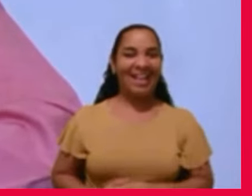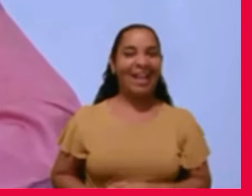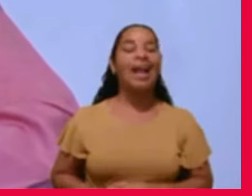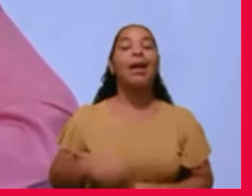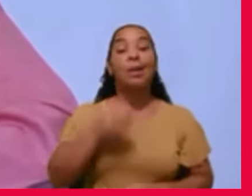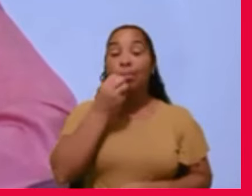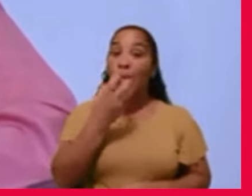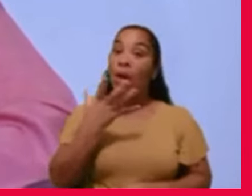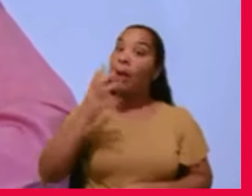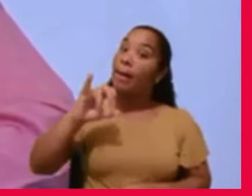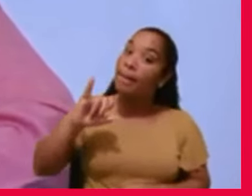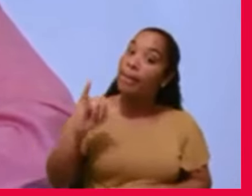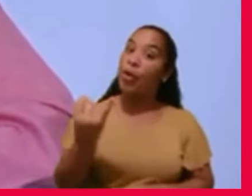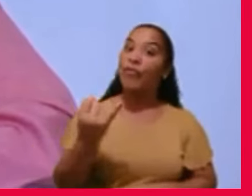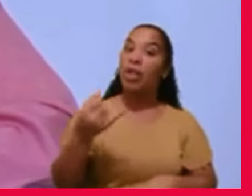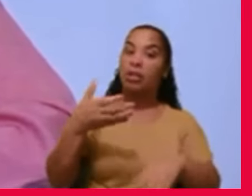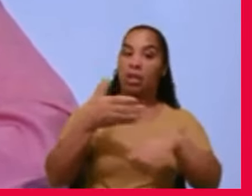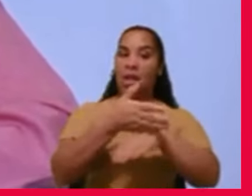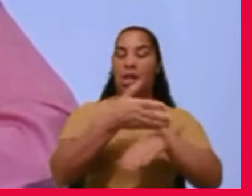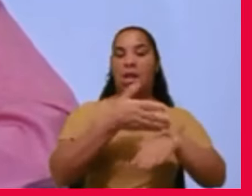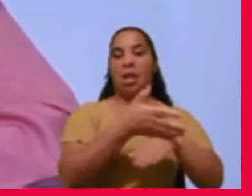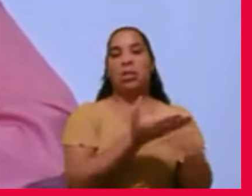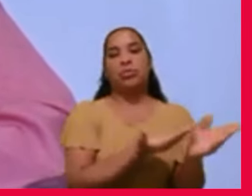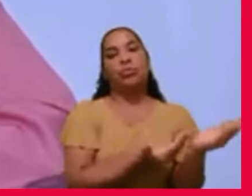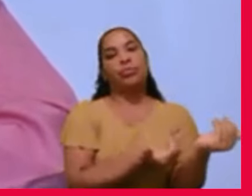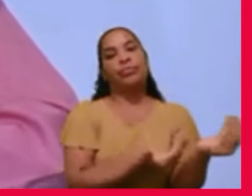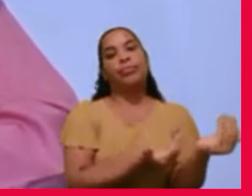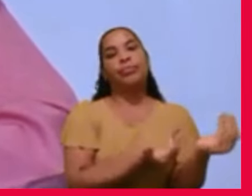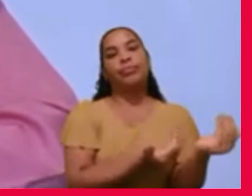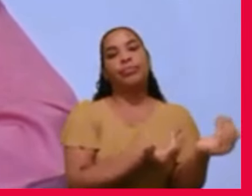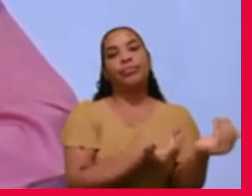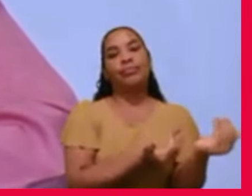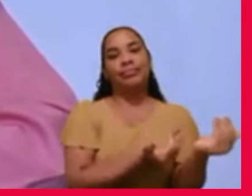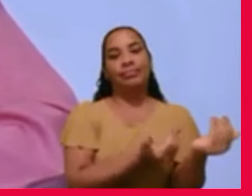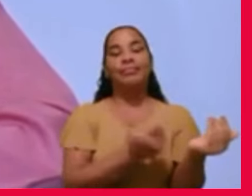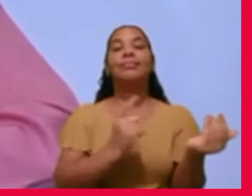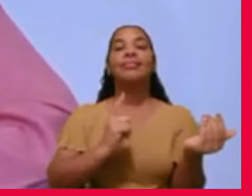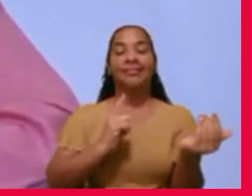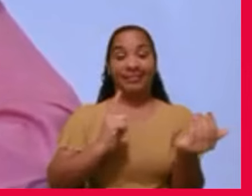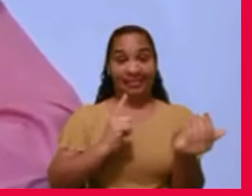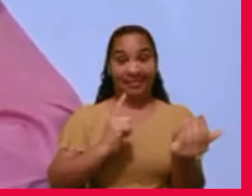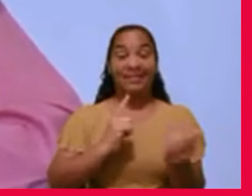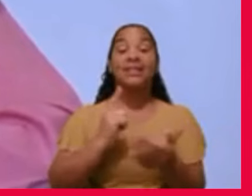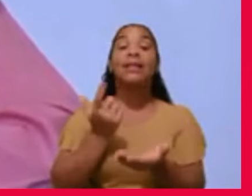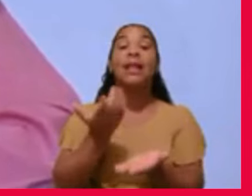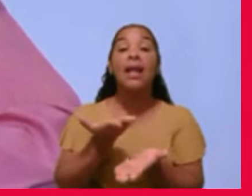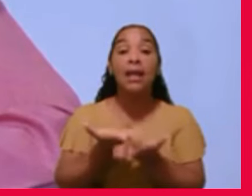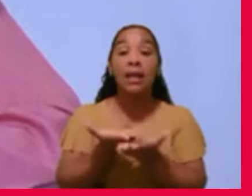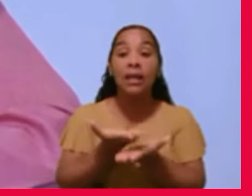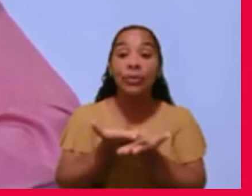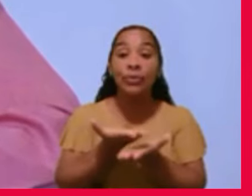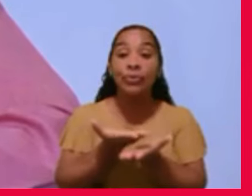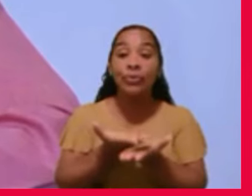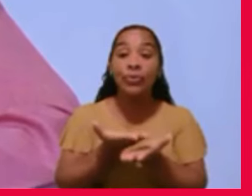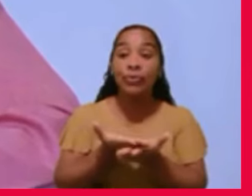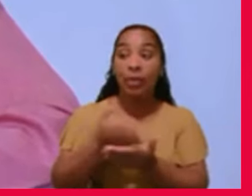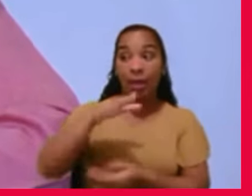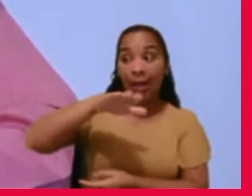a juventude, onde nós temos aulas para crianças